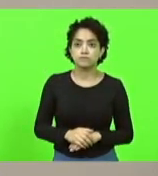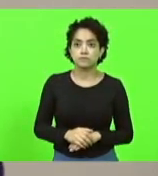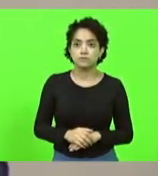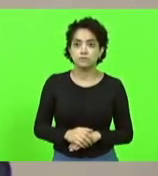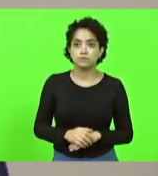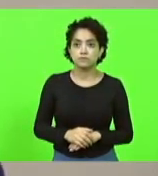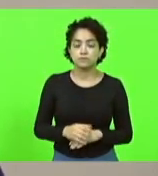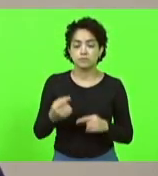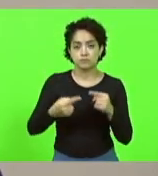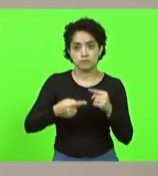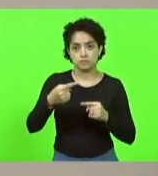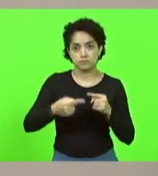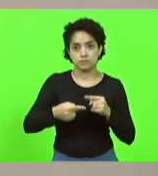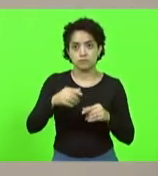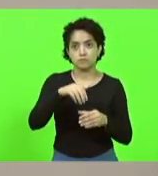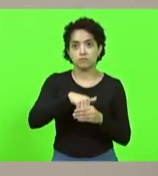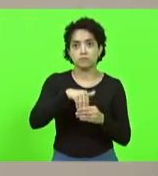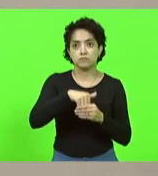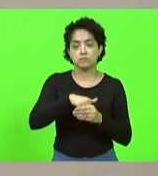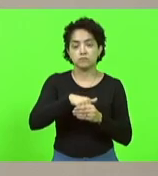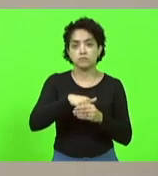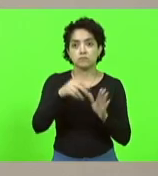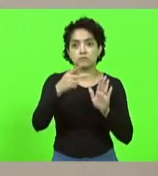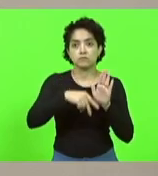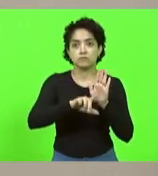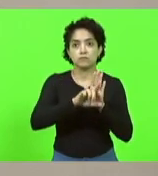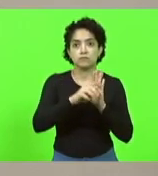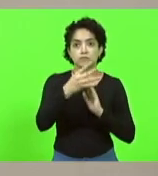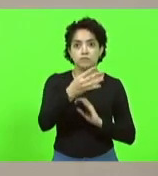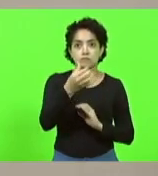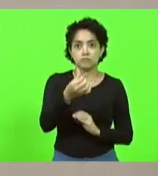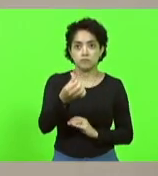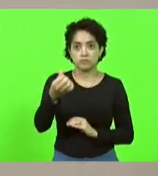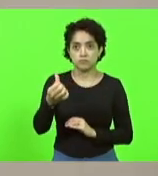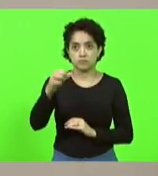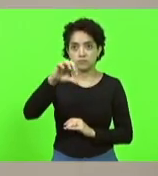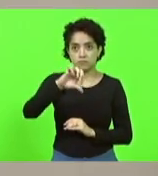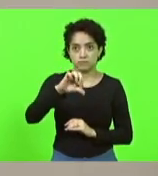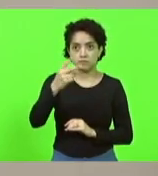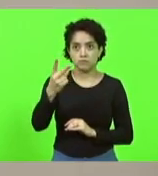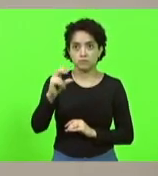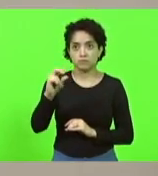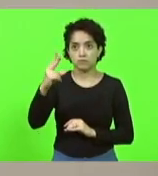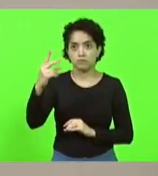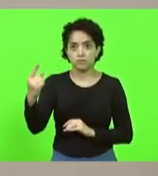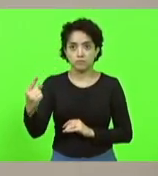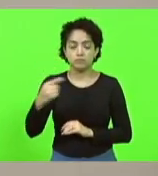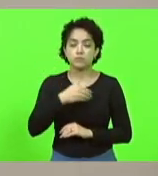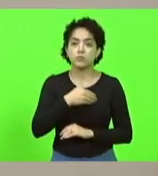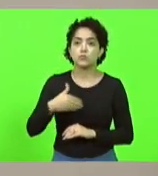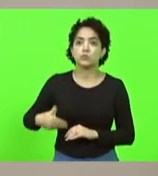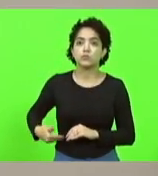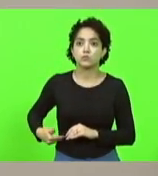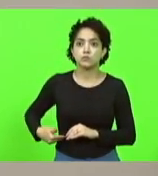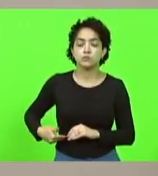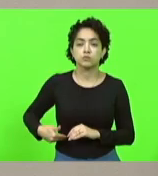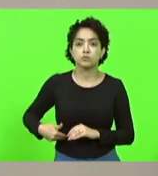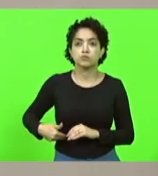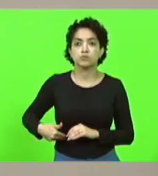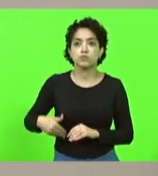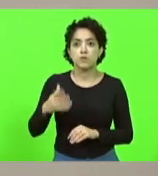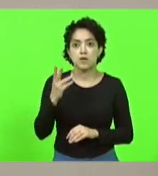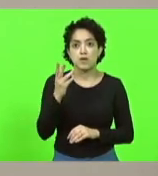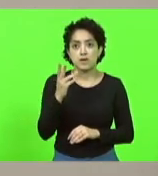Discussão e votação em turno único do projeto de lei 466.9.2021, autor governo do Estado, regime de urgência,